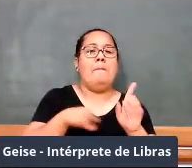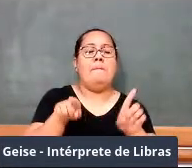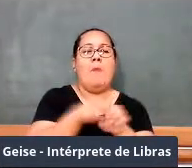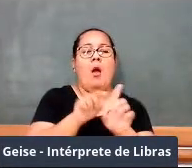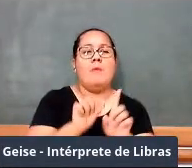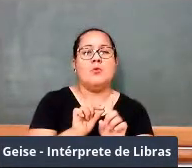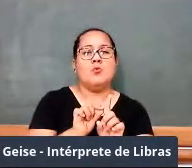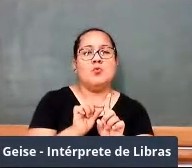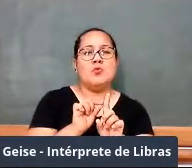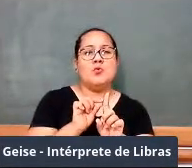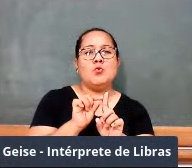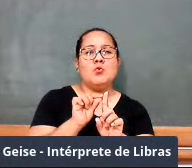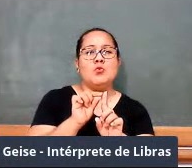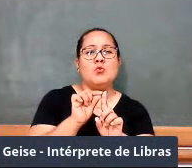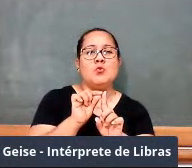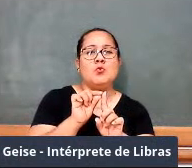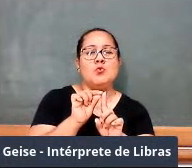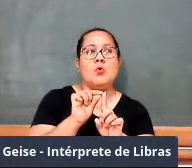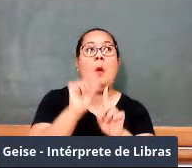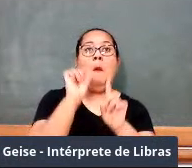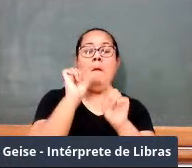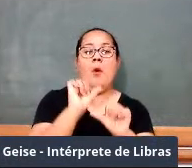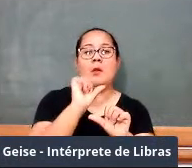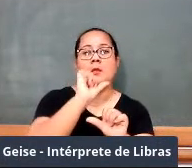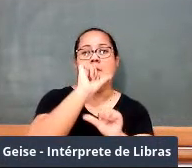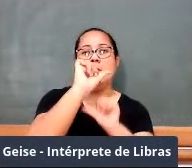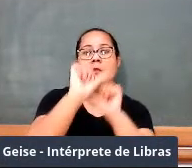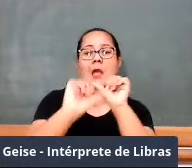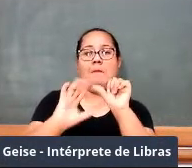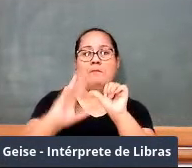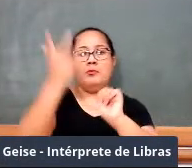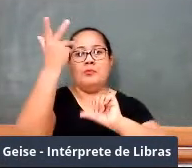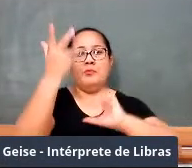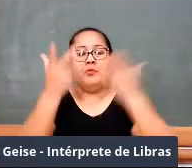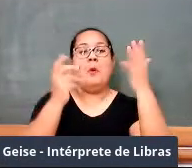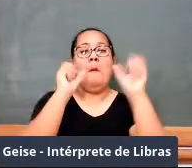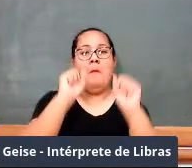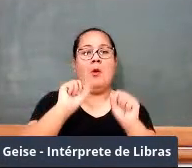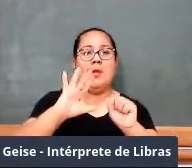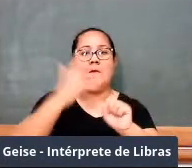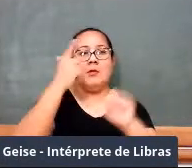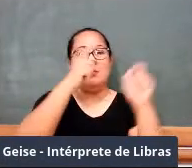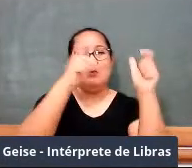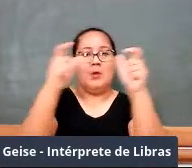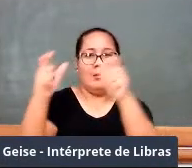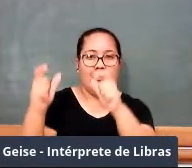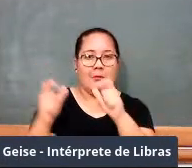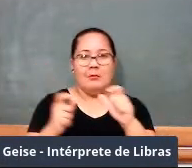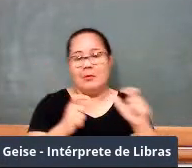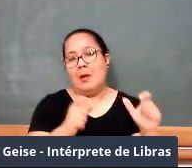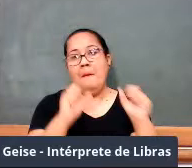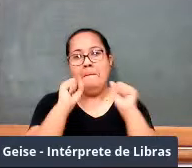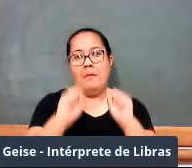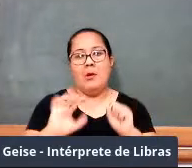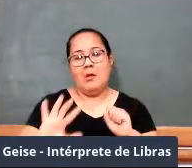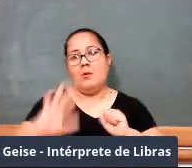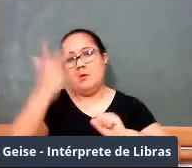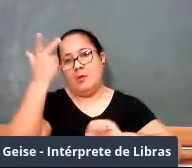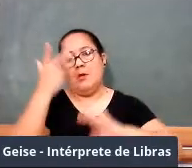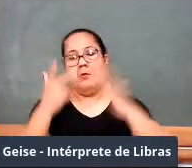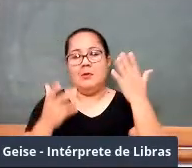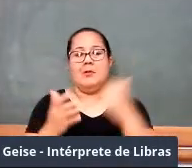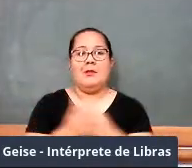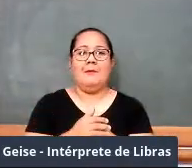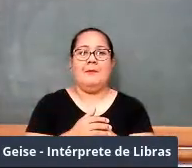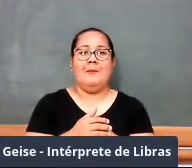um determinado lugar modifica-se de um momento para o outro. Isto é, varia com o tempo. Ou, em outras palavras, ainda, a grandeza variável